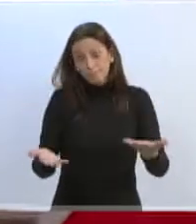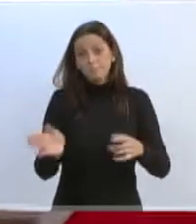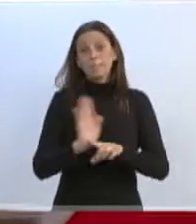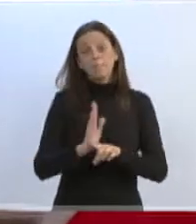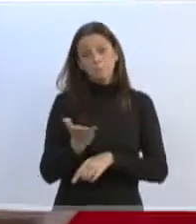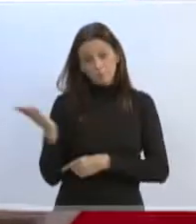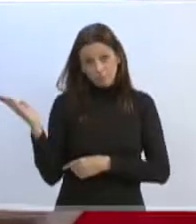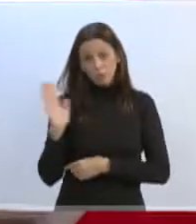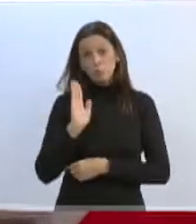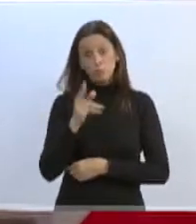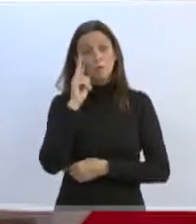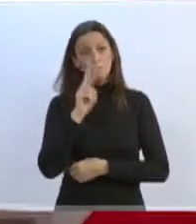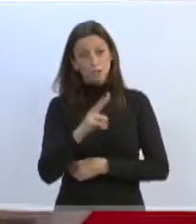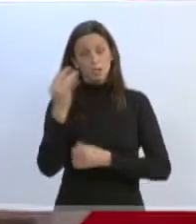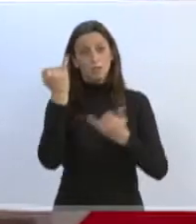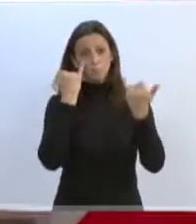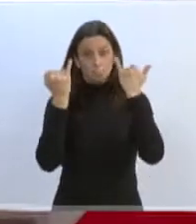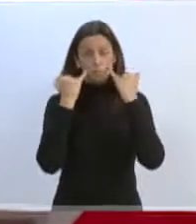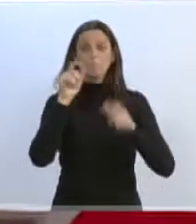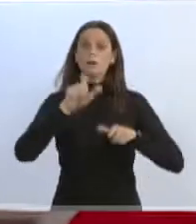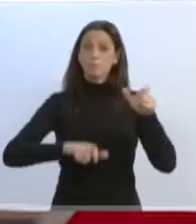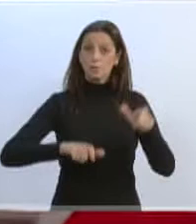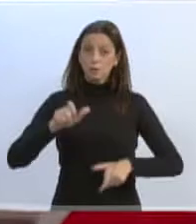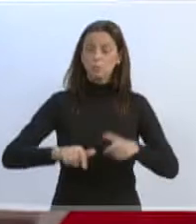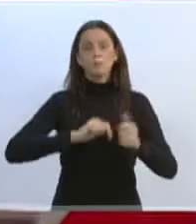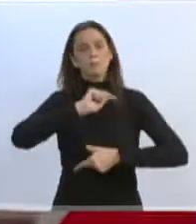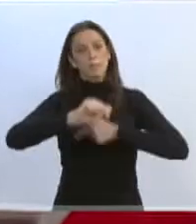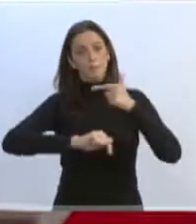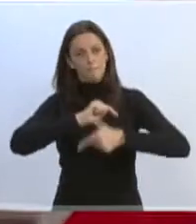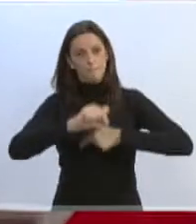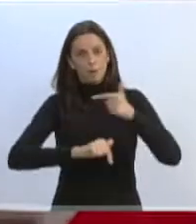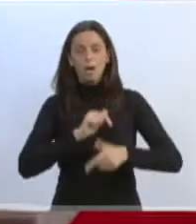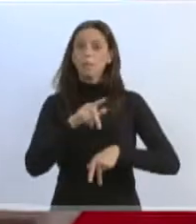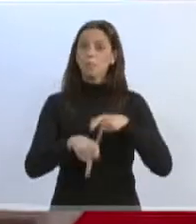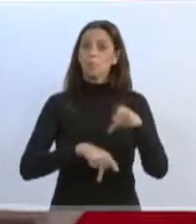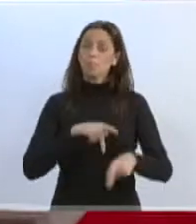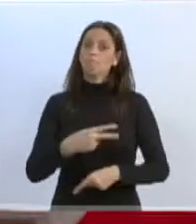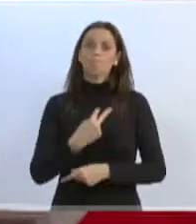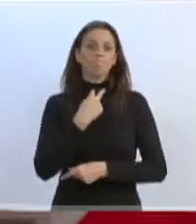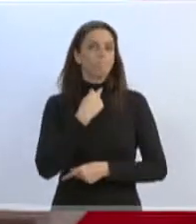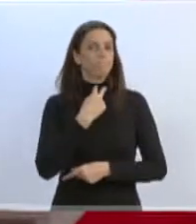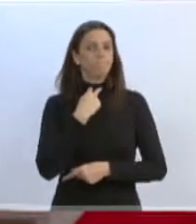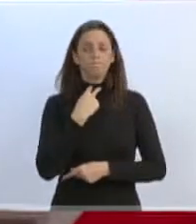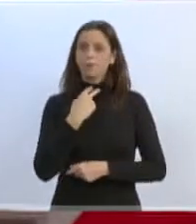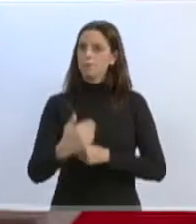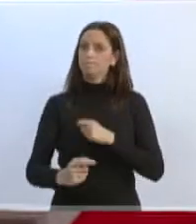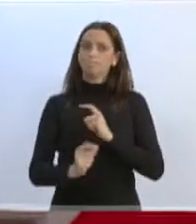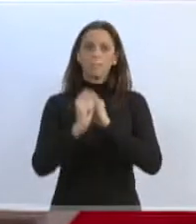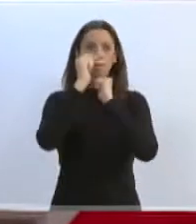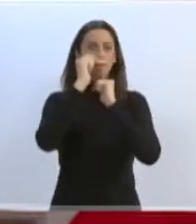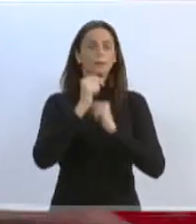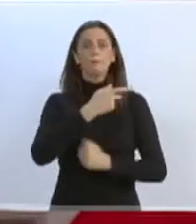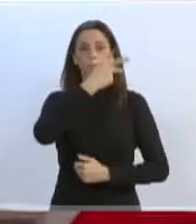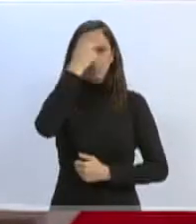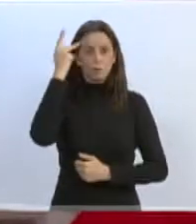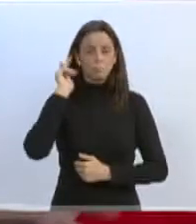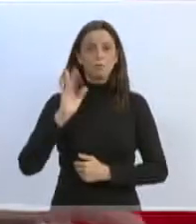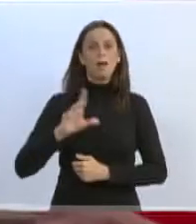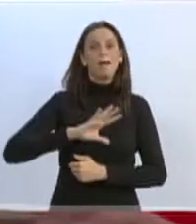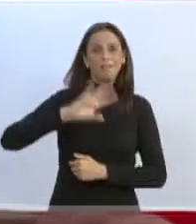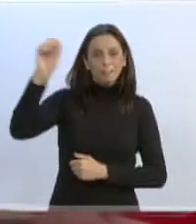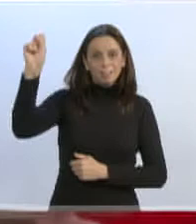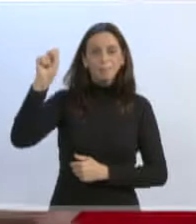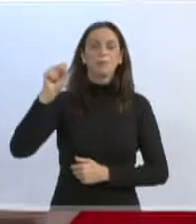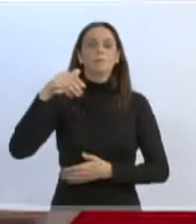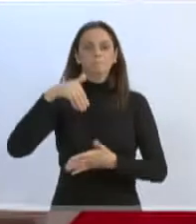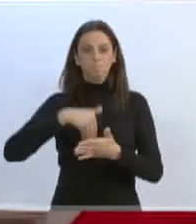informação para os trabalhadores, para as trabalhadoras, para o povo não ser enganado. Não ser enganado por aqueles que foram eleitos para defender os interesses